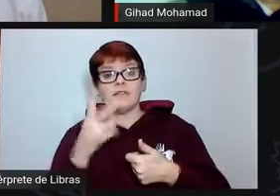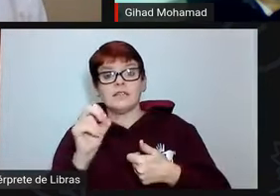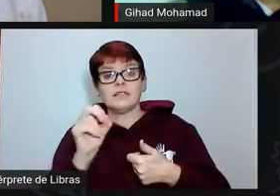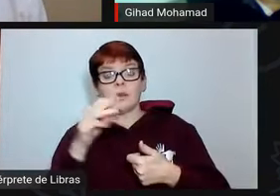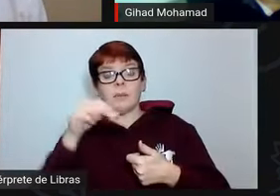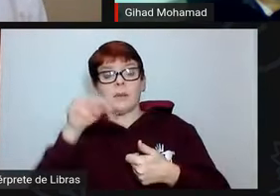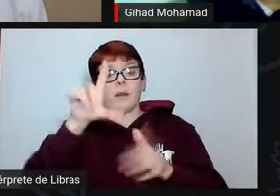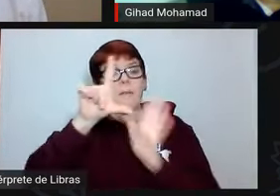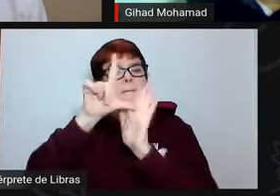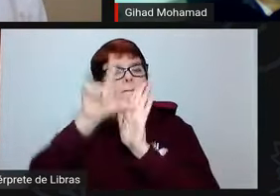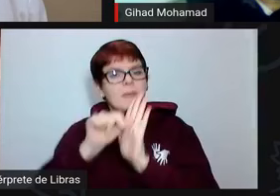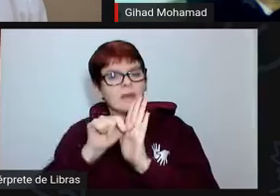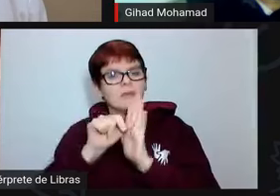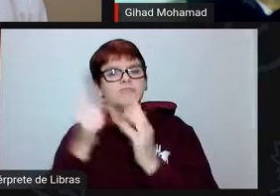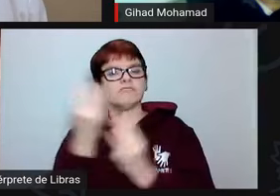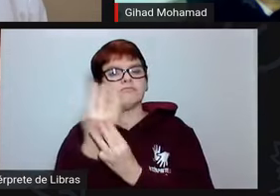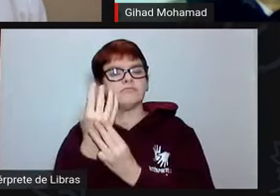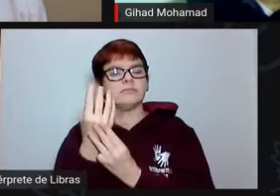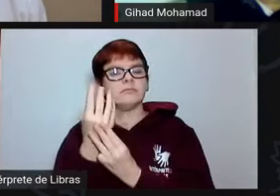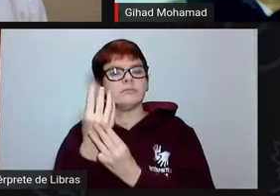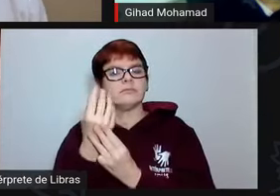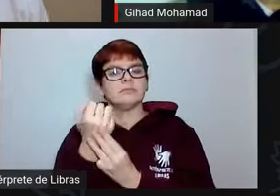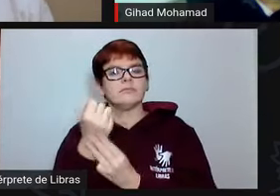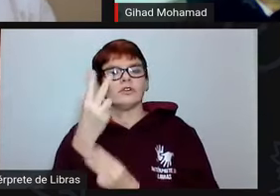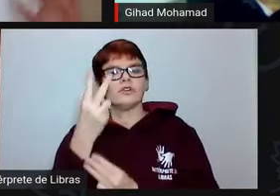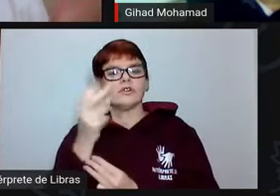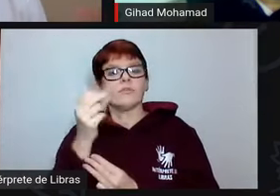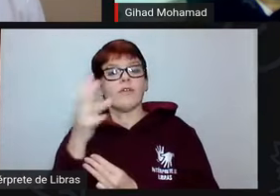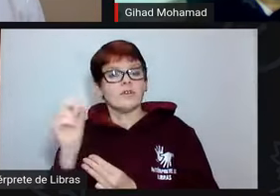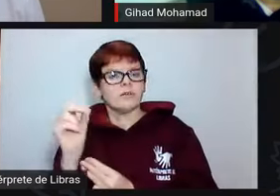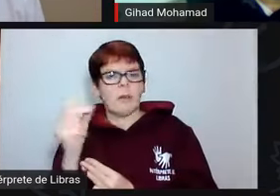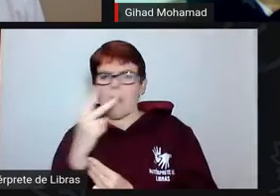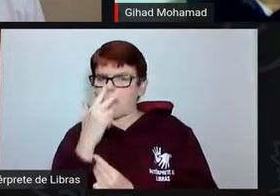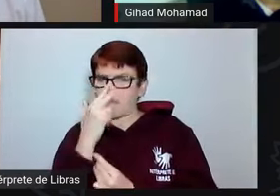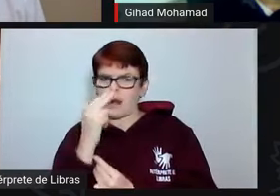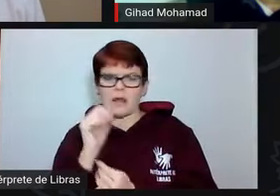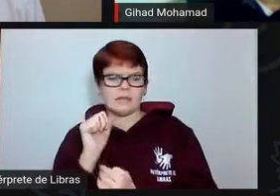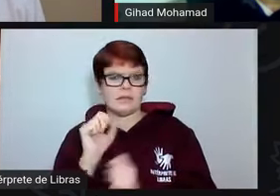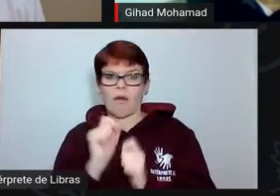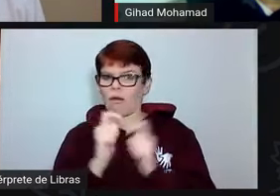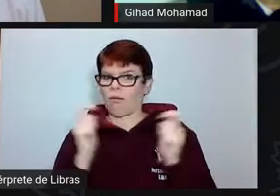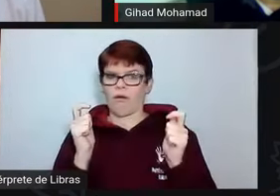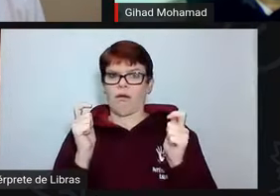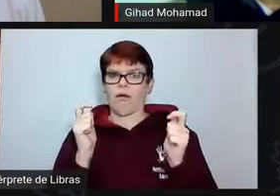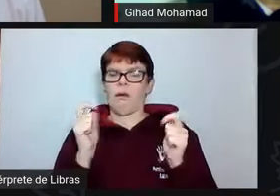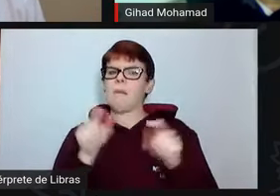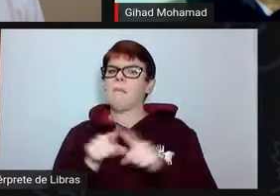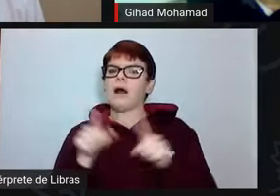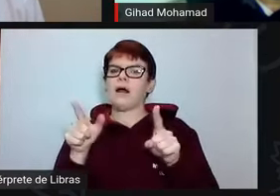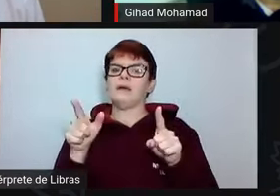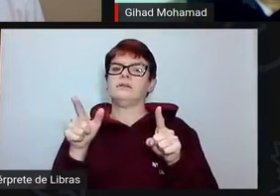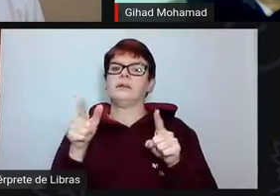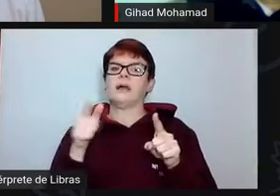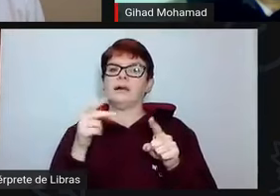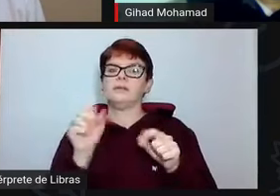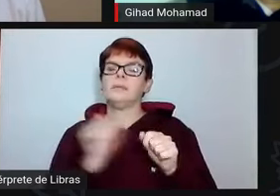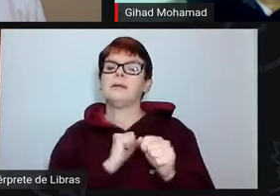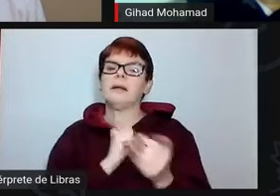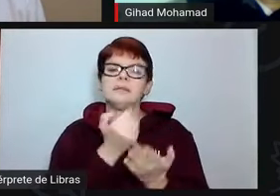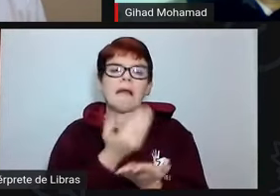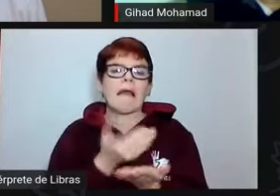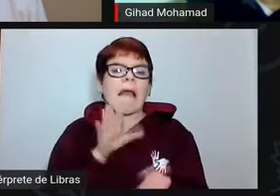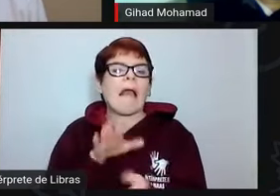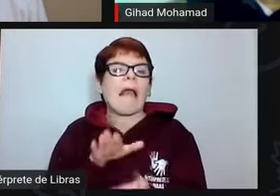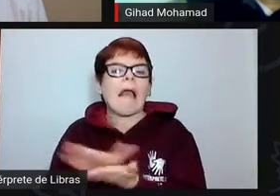menos para o Universidade Federal Santa Maria logo em 2020, não parece ser uma coisa extraordinária. Não, mas 25 milhões, esses caras estão gastando demais